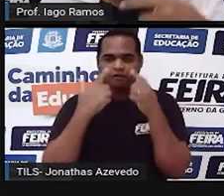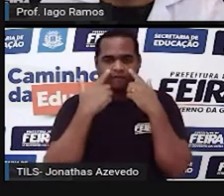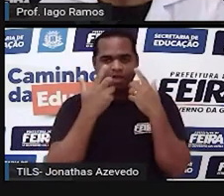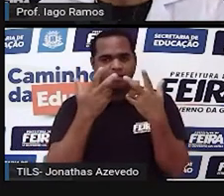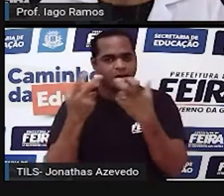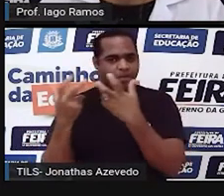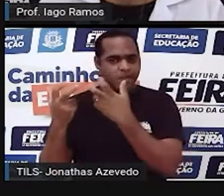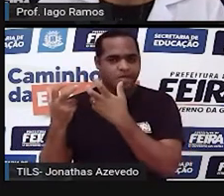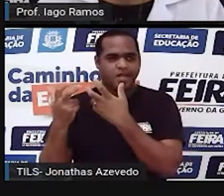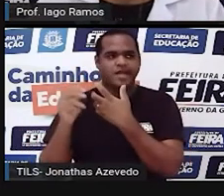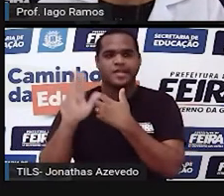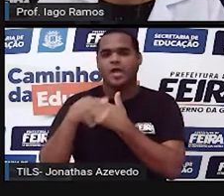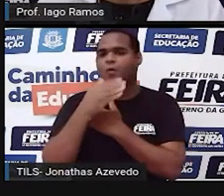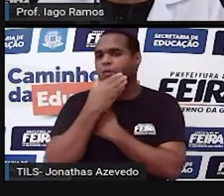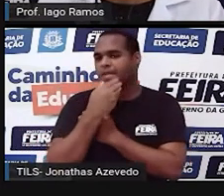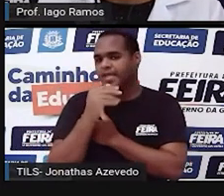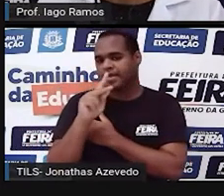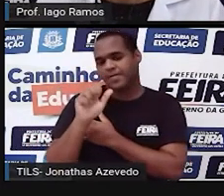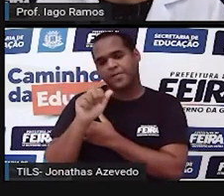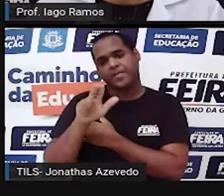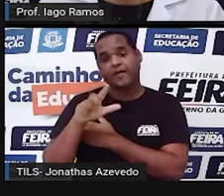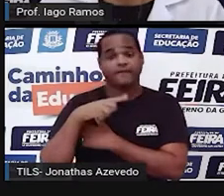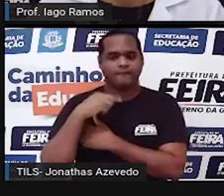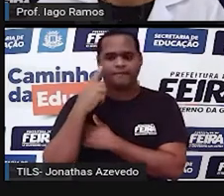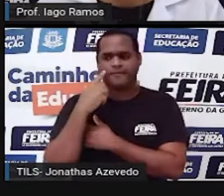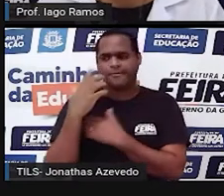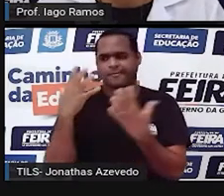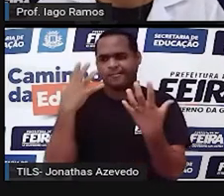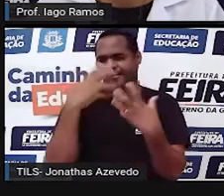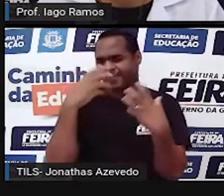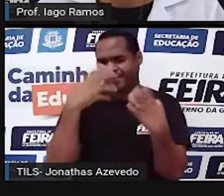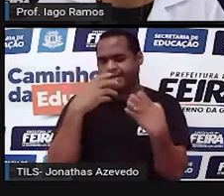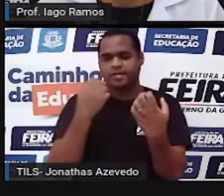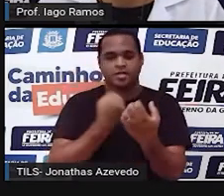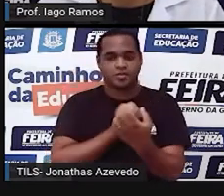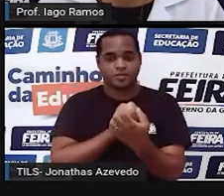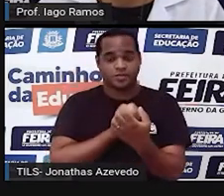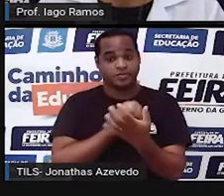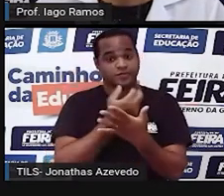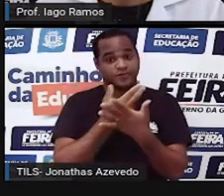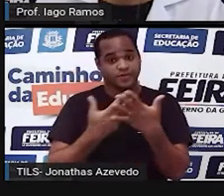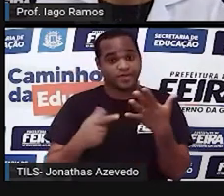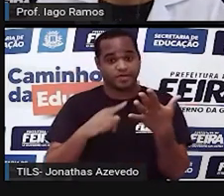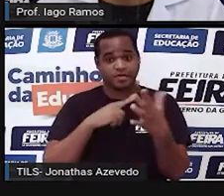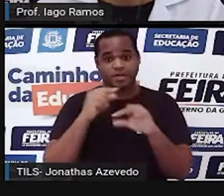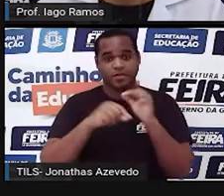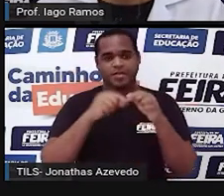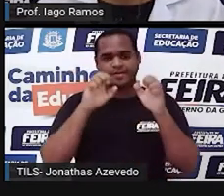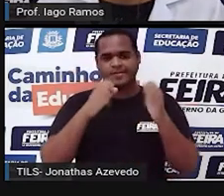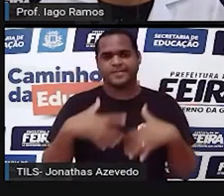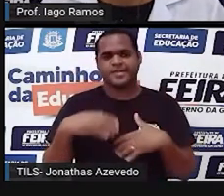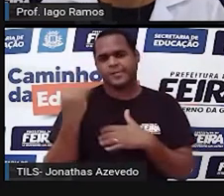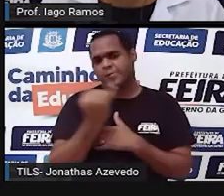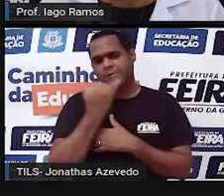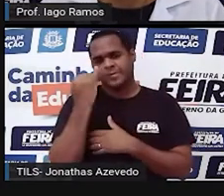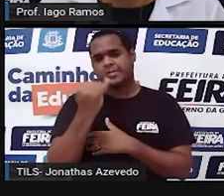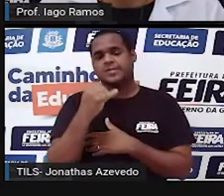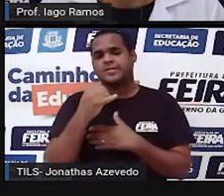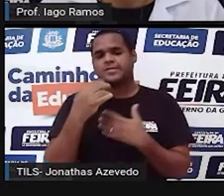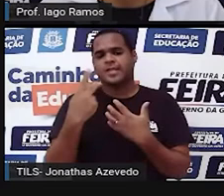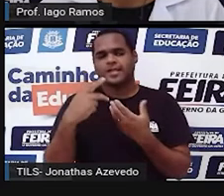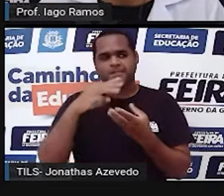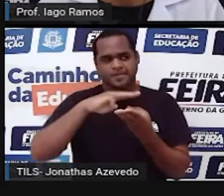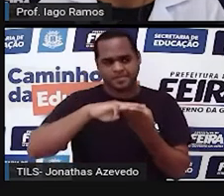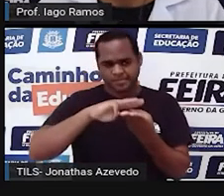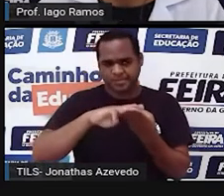é que o Paul tenha enxergado beleza, né? Nessa tão importante intuição matemática,